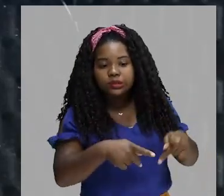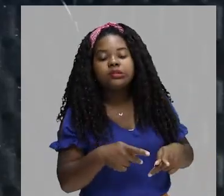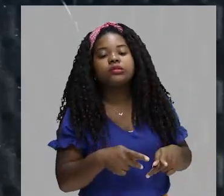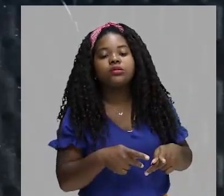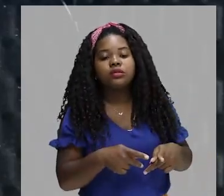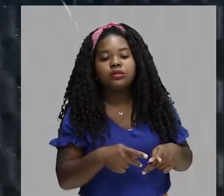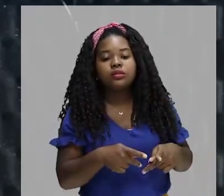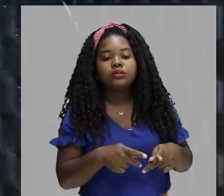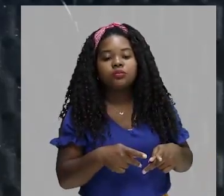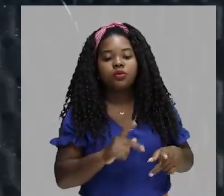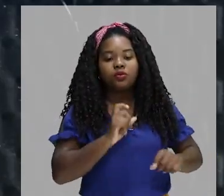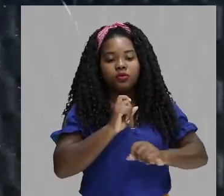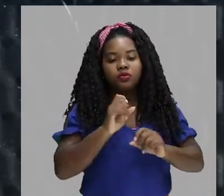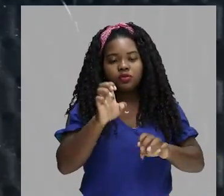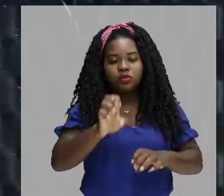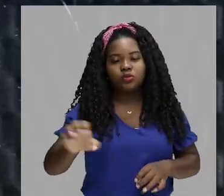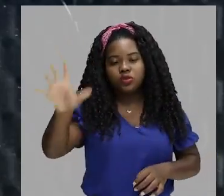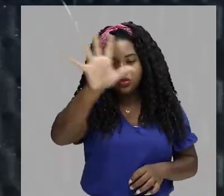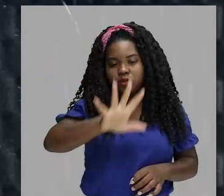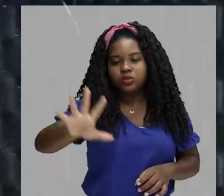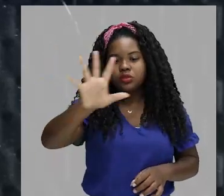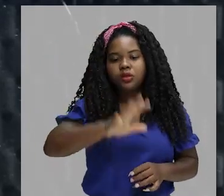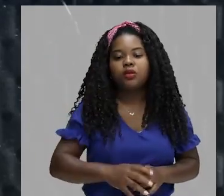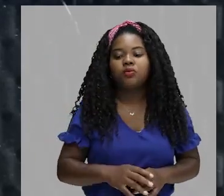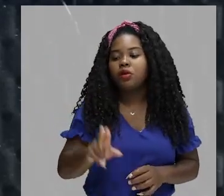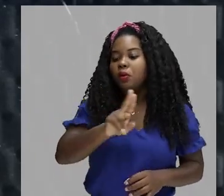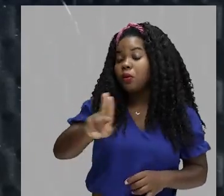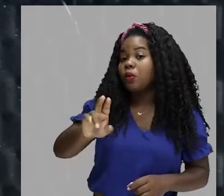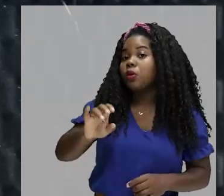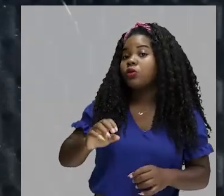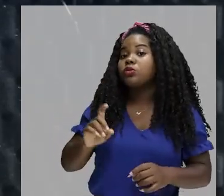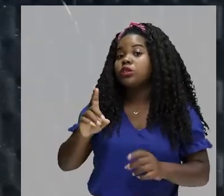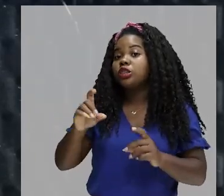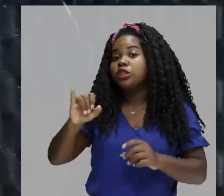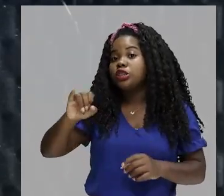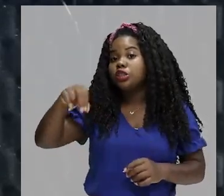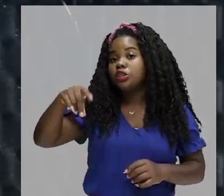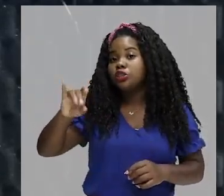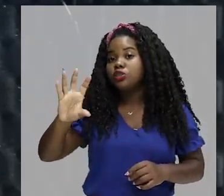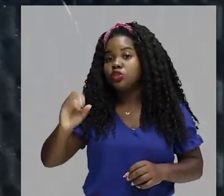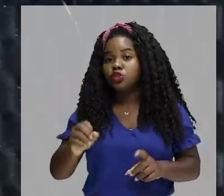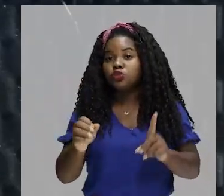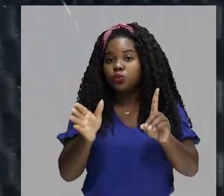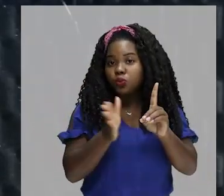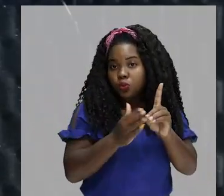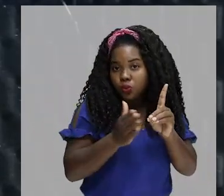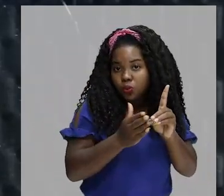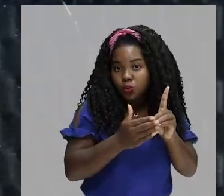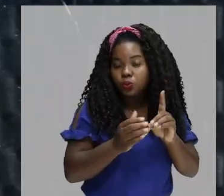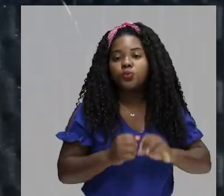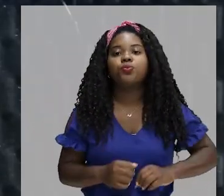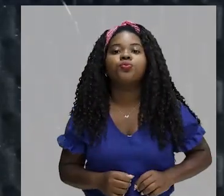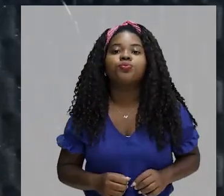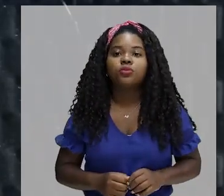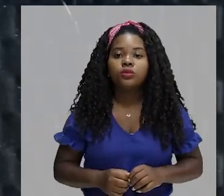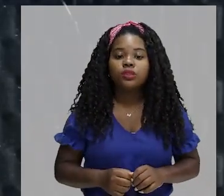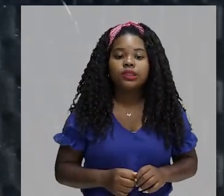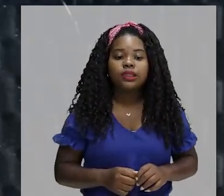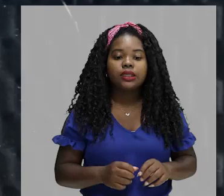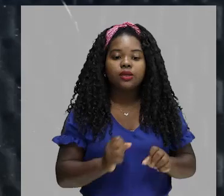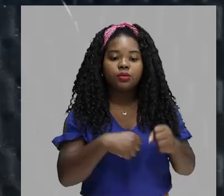gentios, que os europeus vão chamar de índios, dessas sociedades, segundo os europeus, uma sociedade